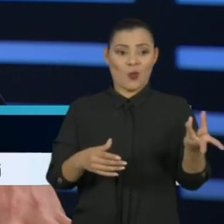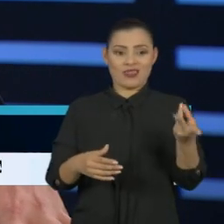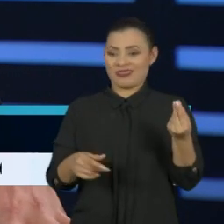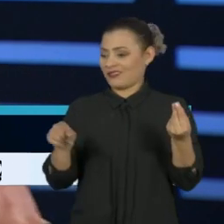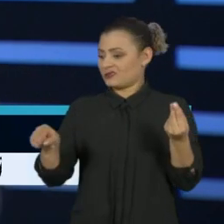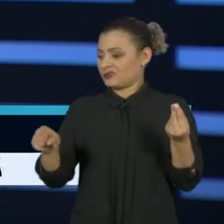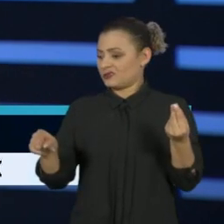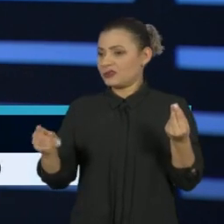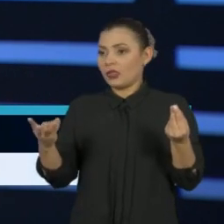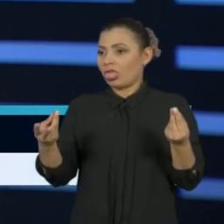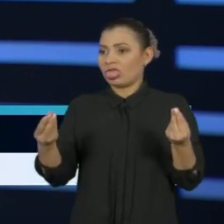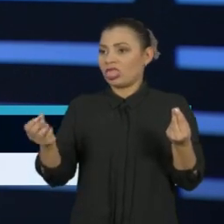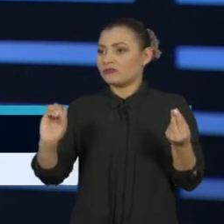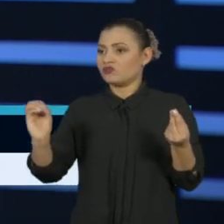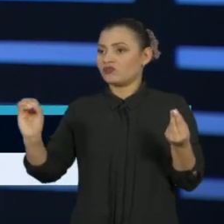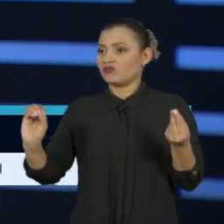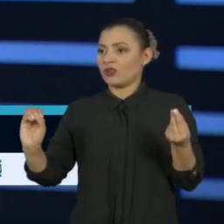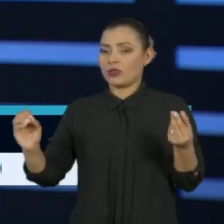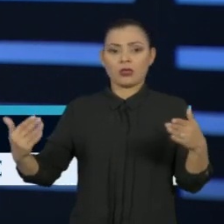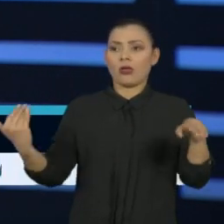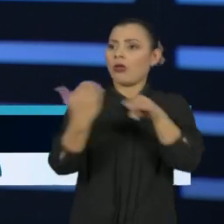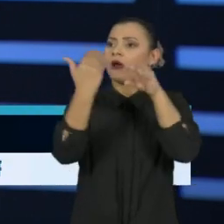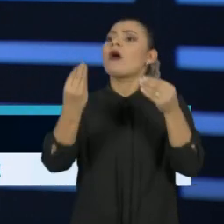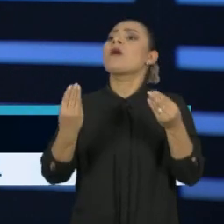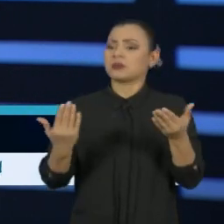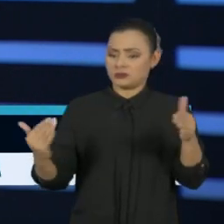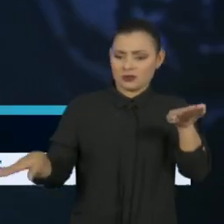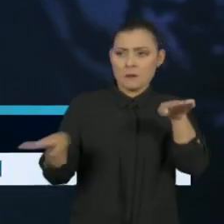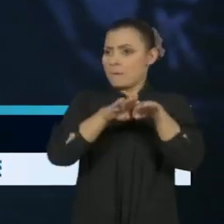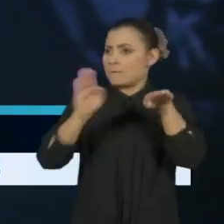competindo de forma desigual. Se o Enem for mantido.